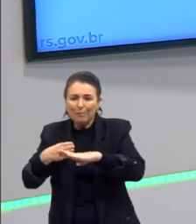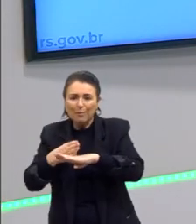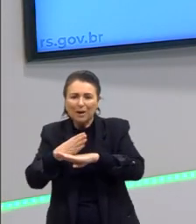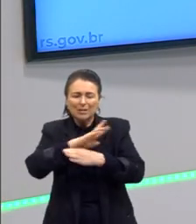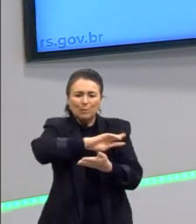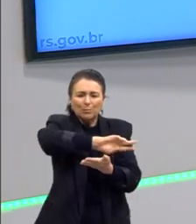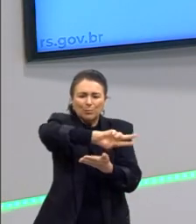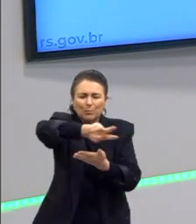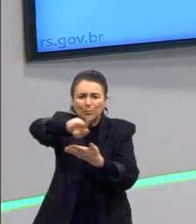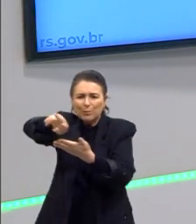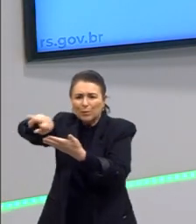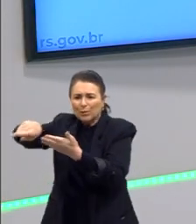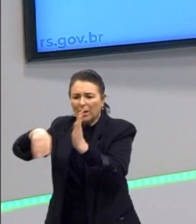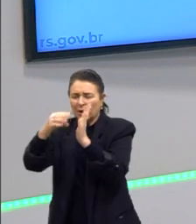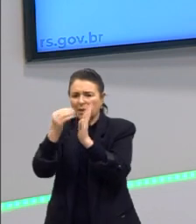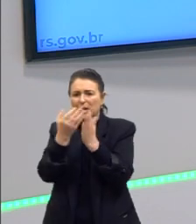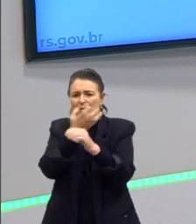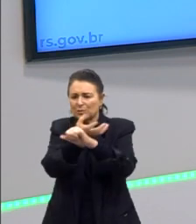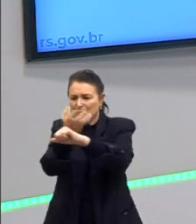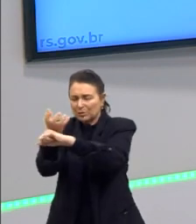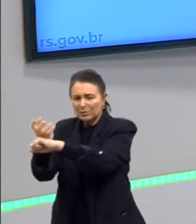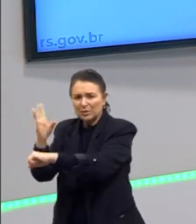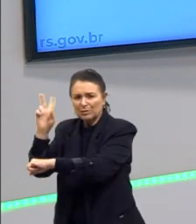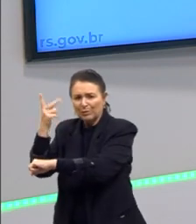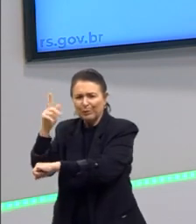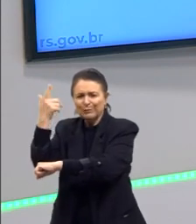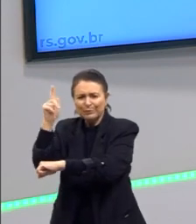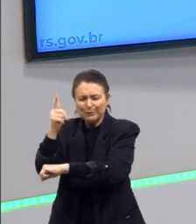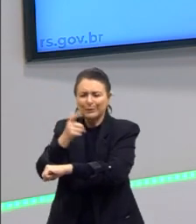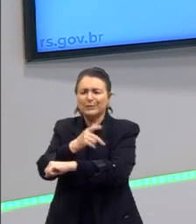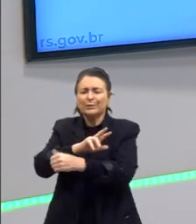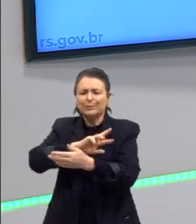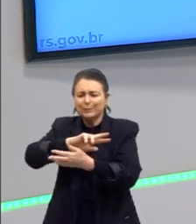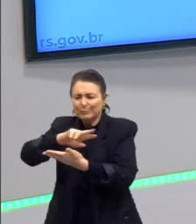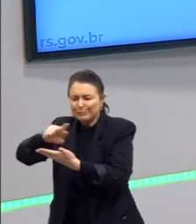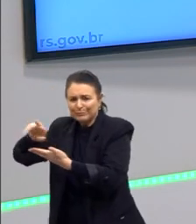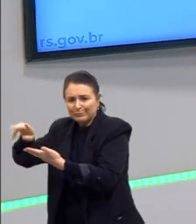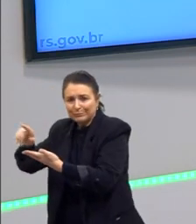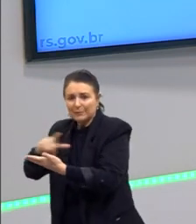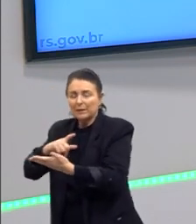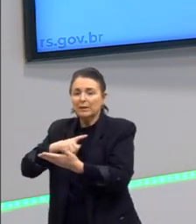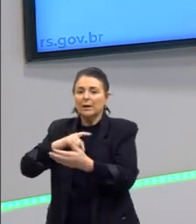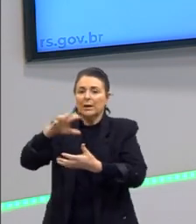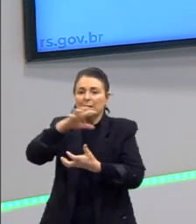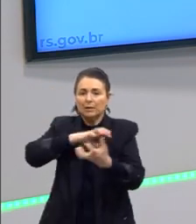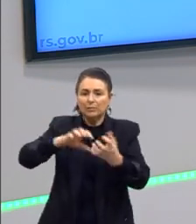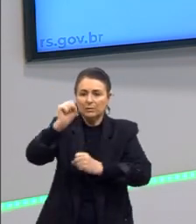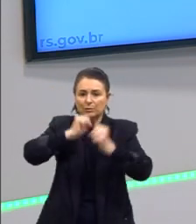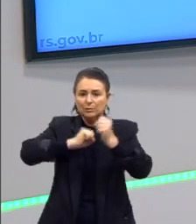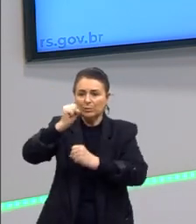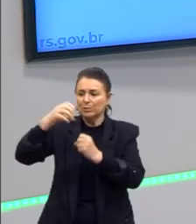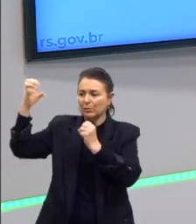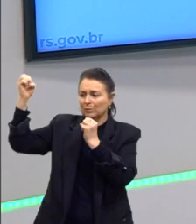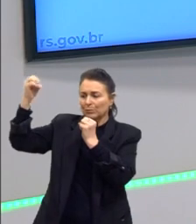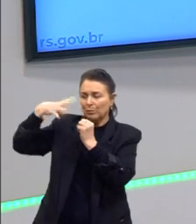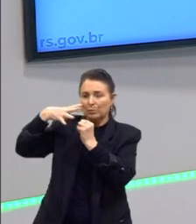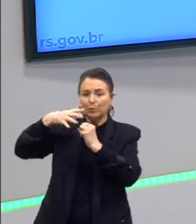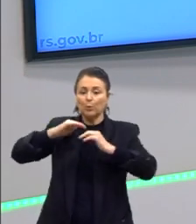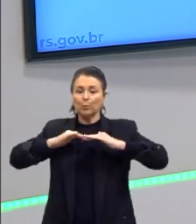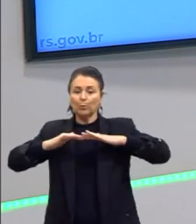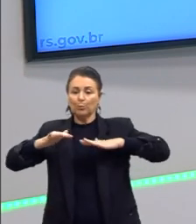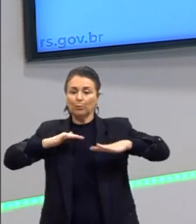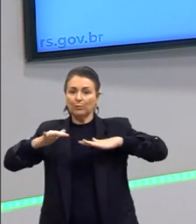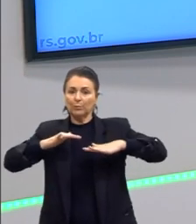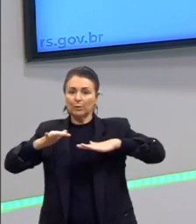disciplinas, história, filosofia, etc. Revolução Industrial, iluminismo, foram movimentos que